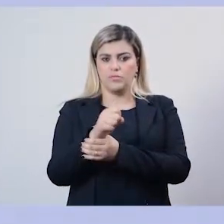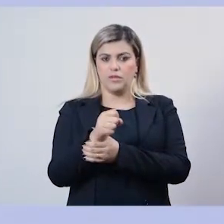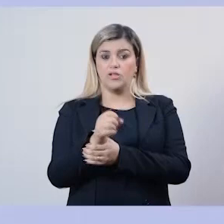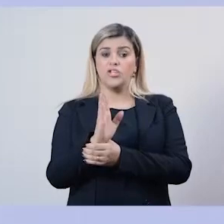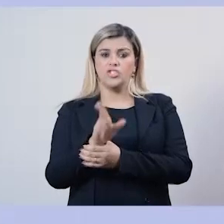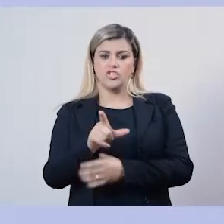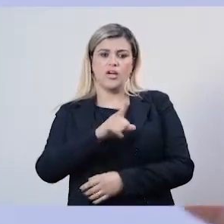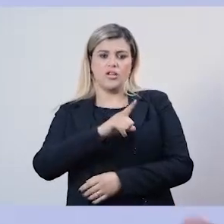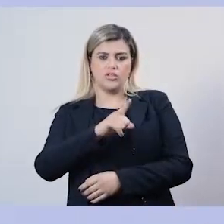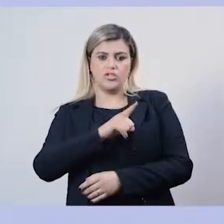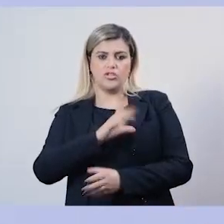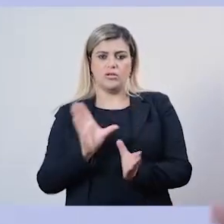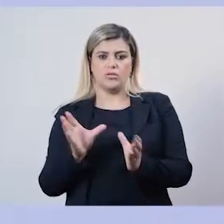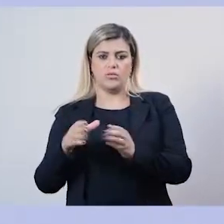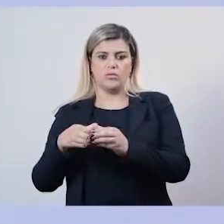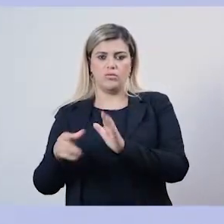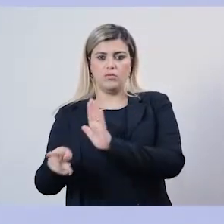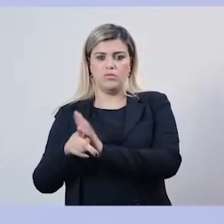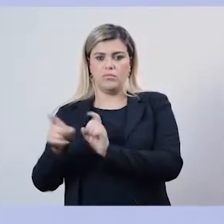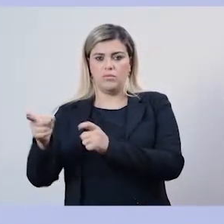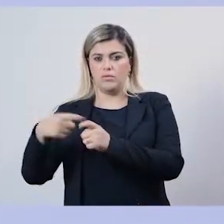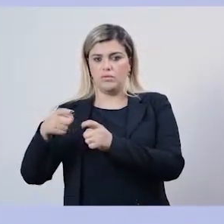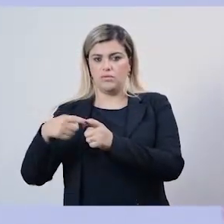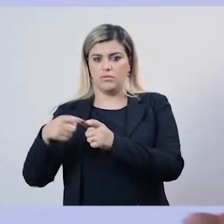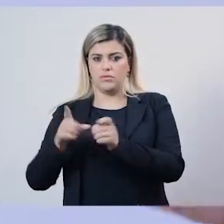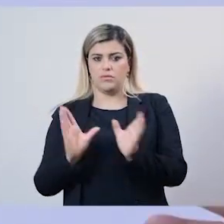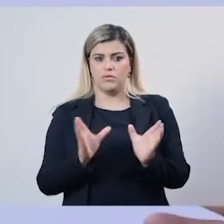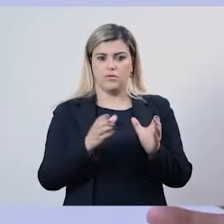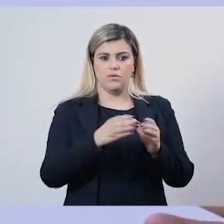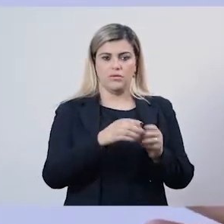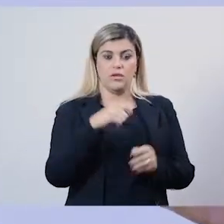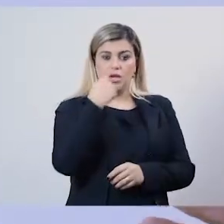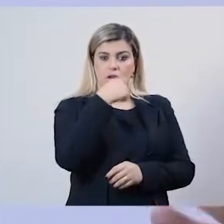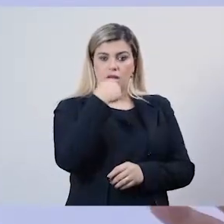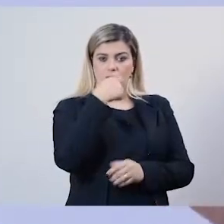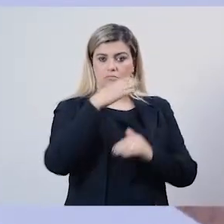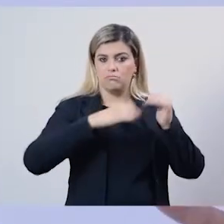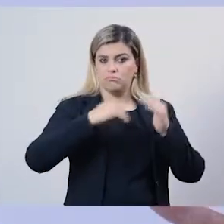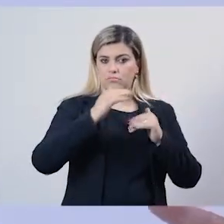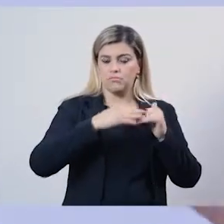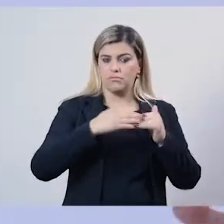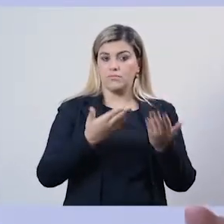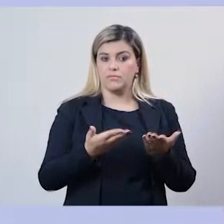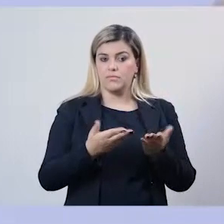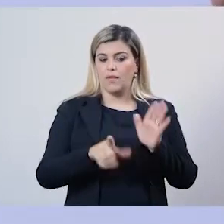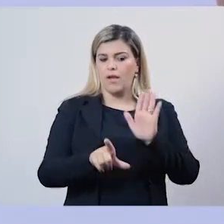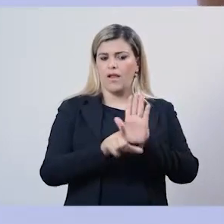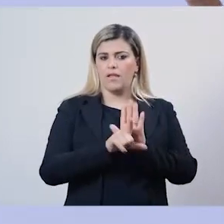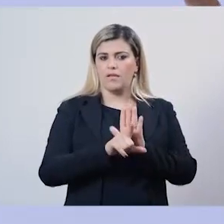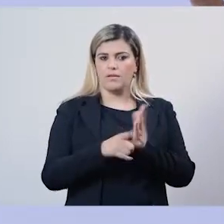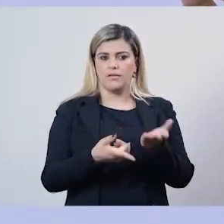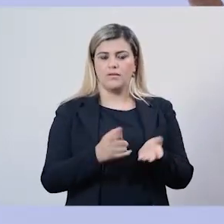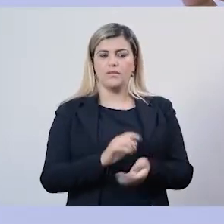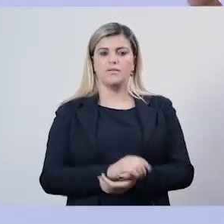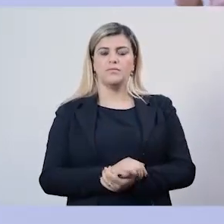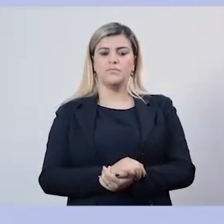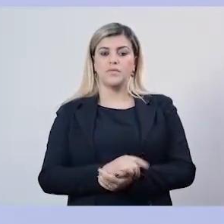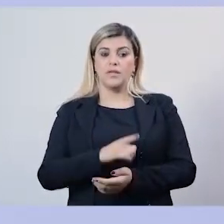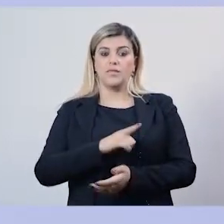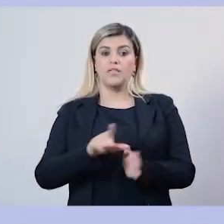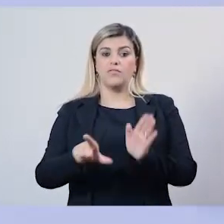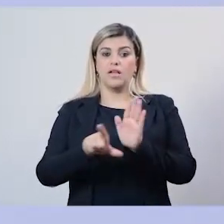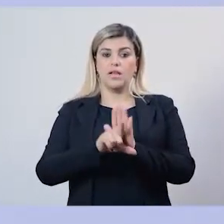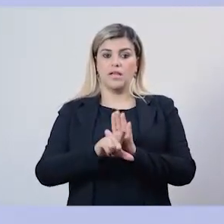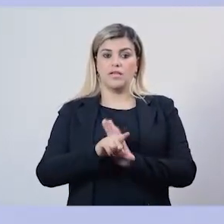conselho de medicina, já existia conselho de odontologia. O decreto-lei não... Você teve que... Depois teve a Lei Federal de 6.036,